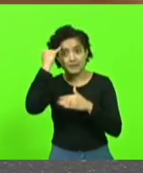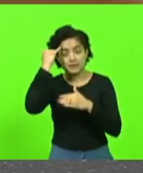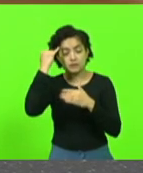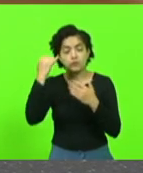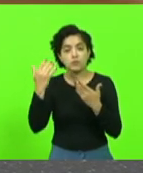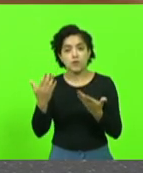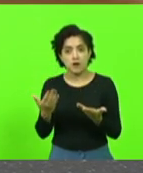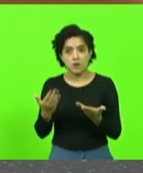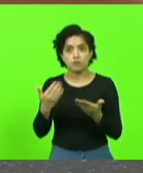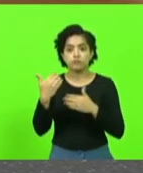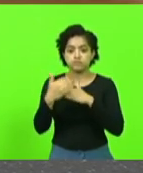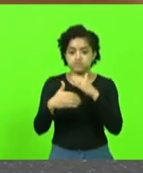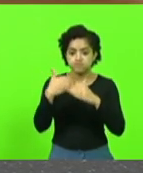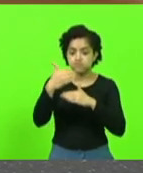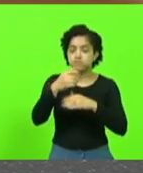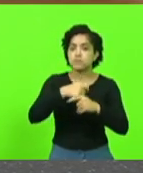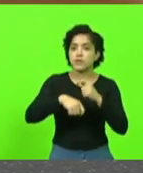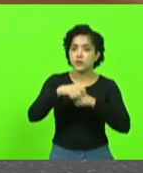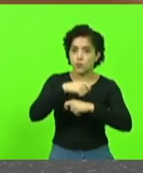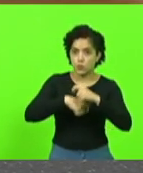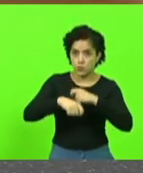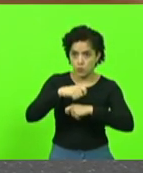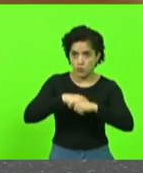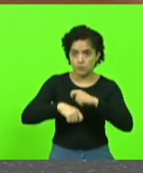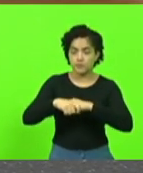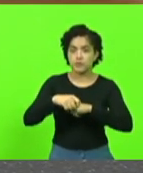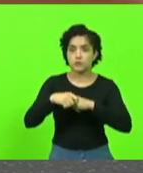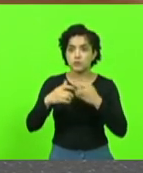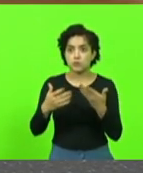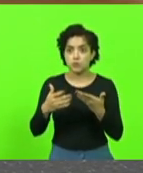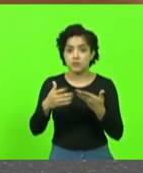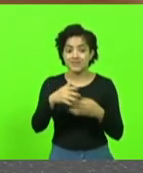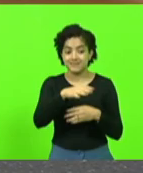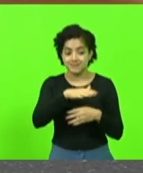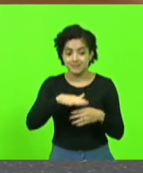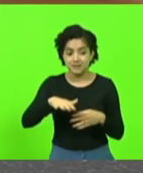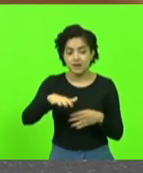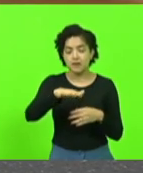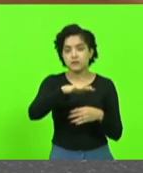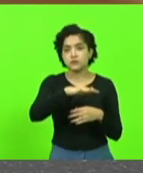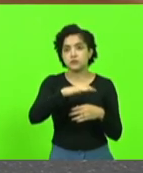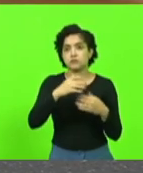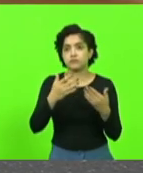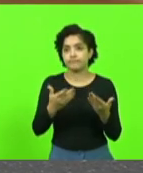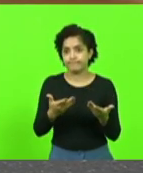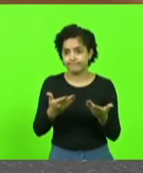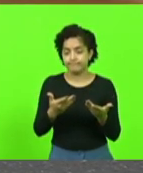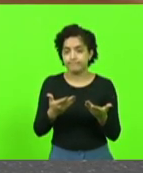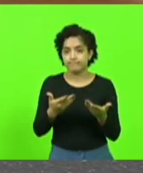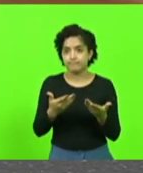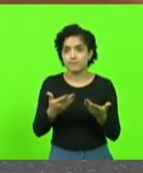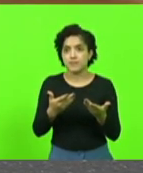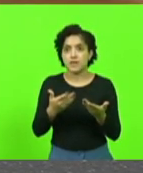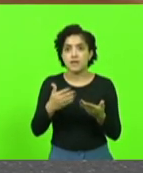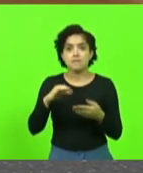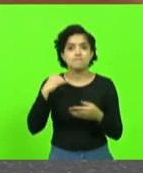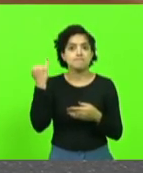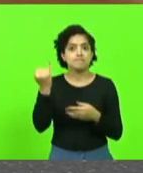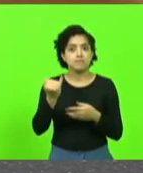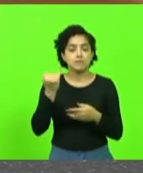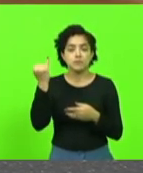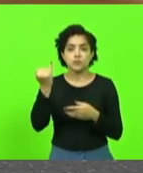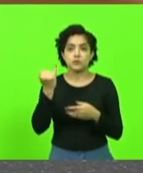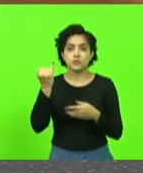de desenvolvimento econômico, para a região, não haveria nada mais importante do que